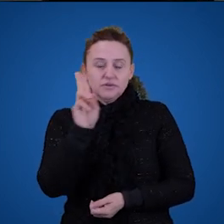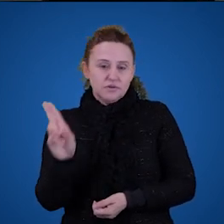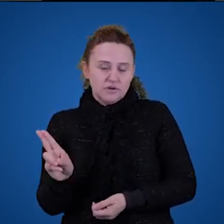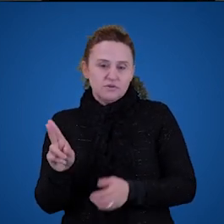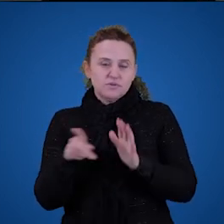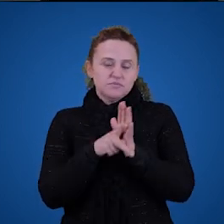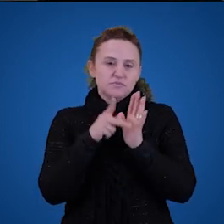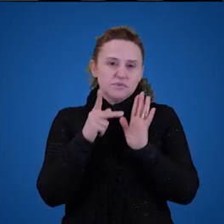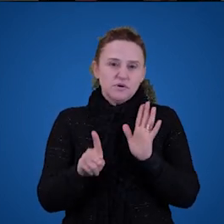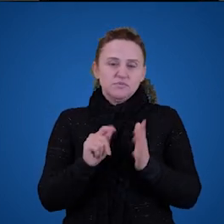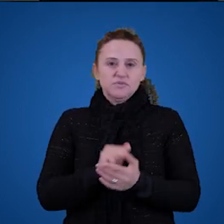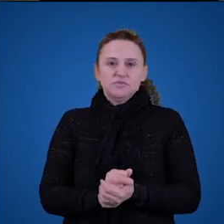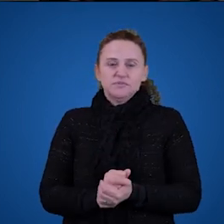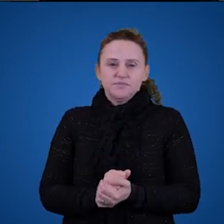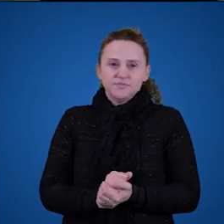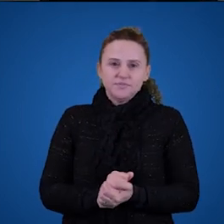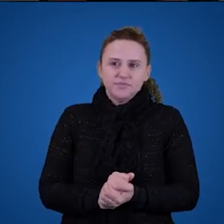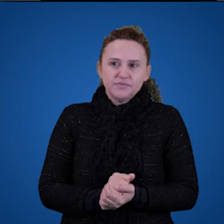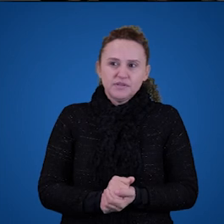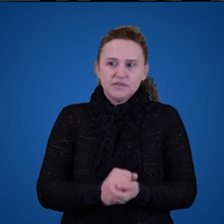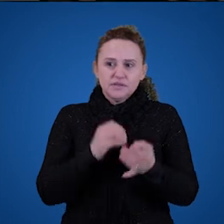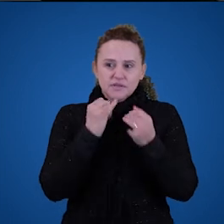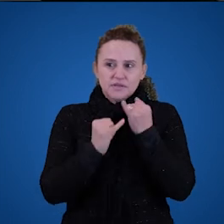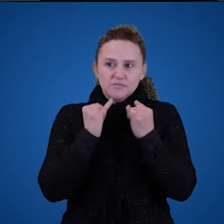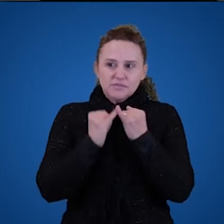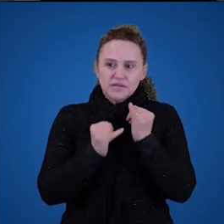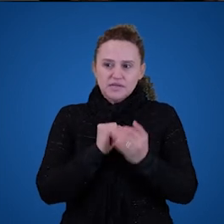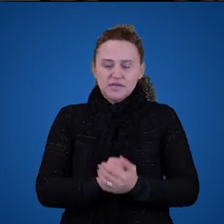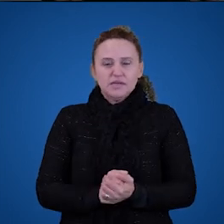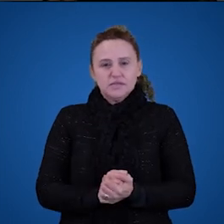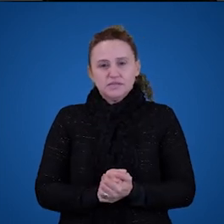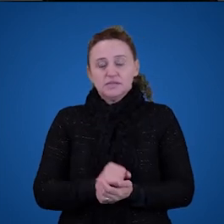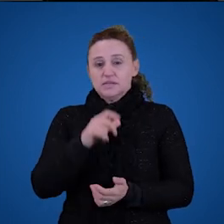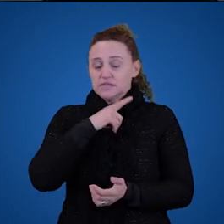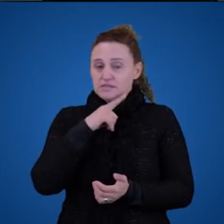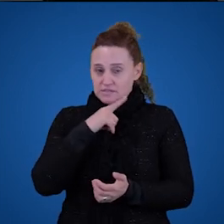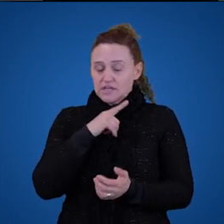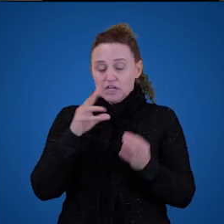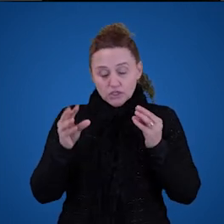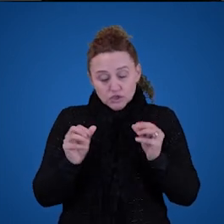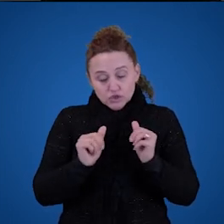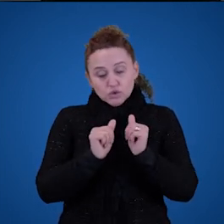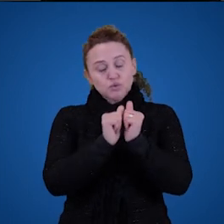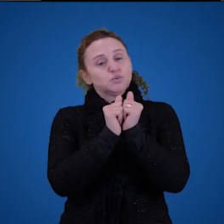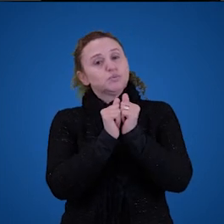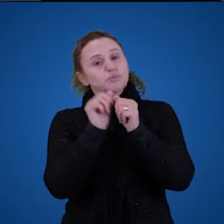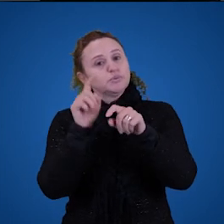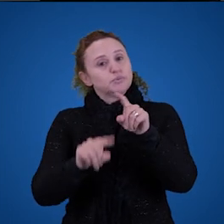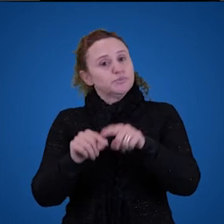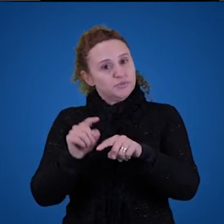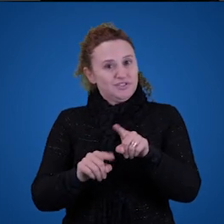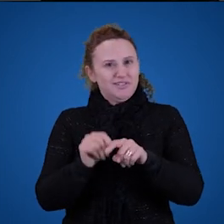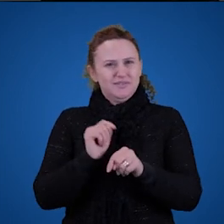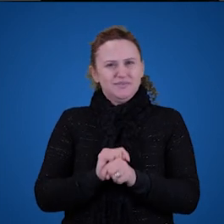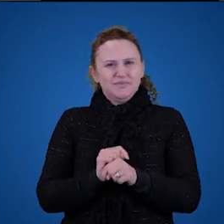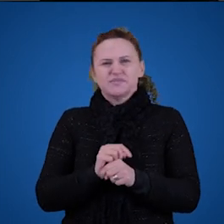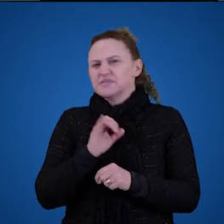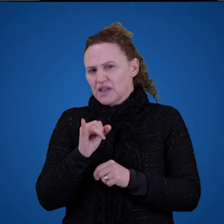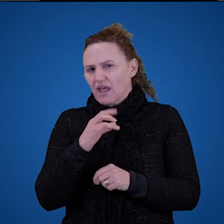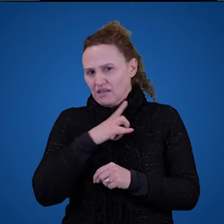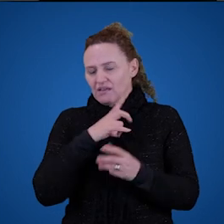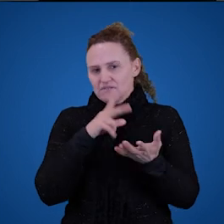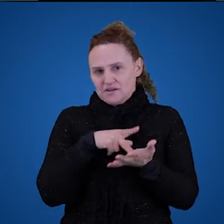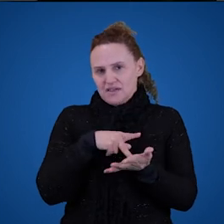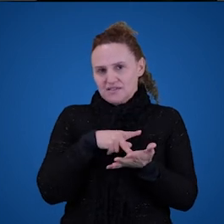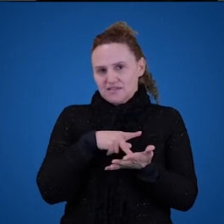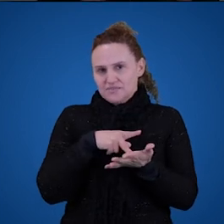descrições definidas parecem estar, de fato, atreladas a objetos. Mas, será que realmente isso